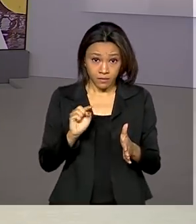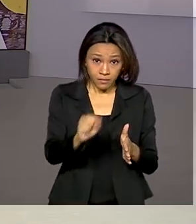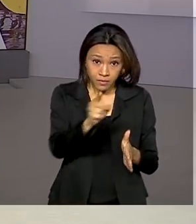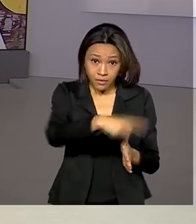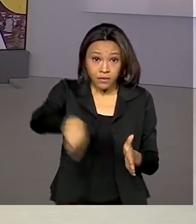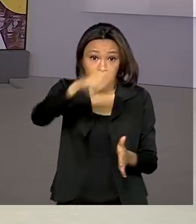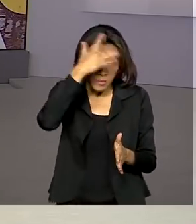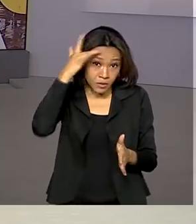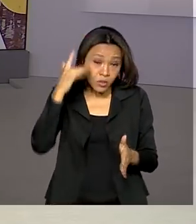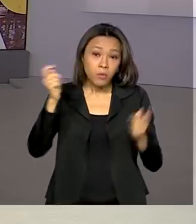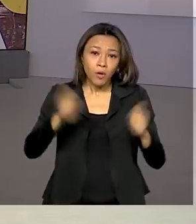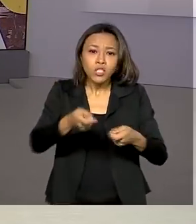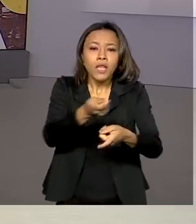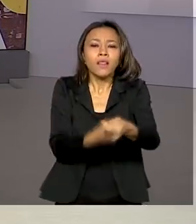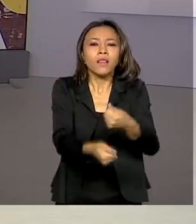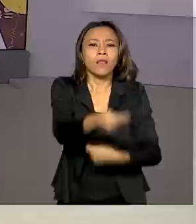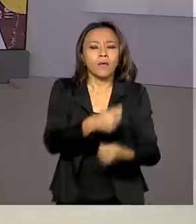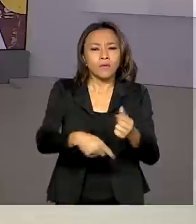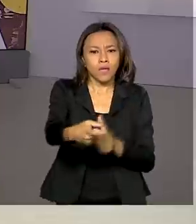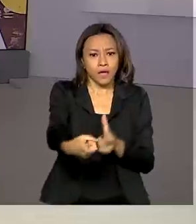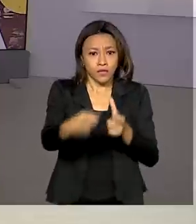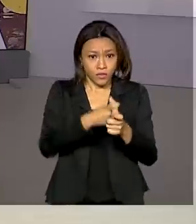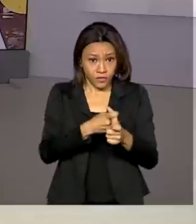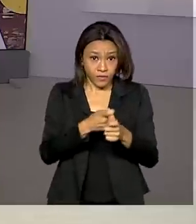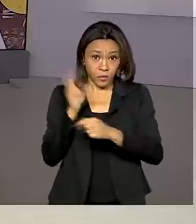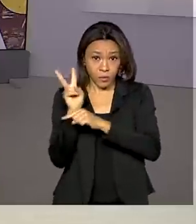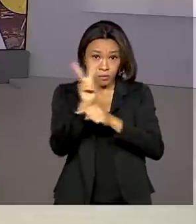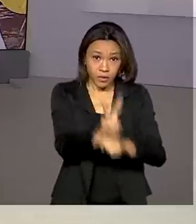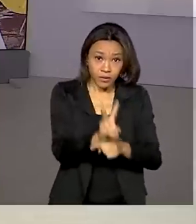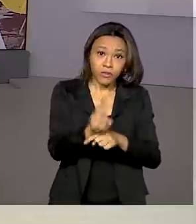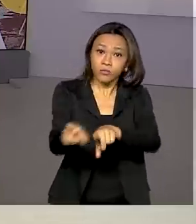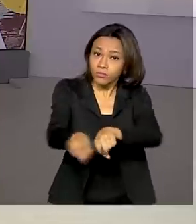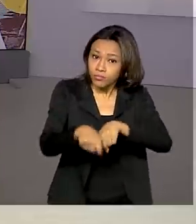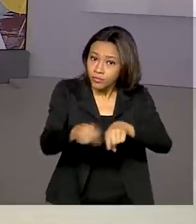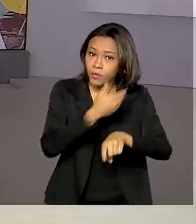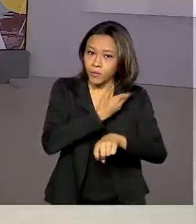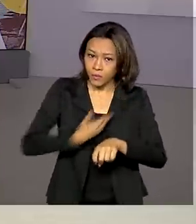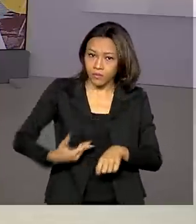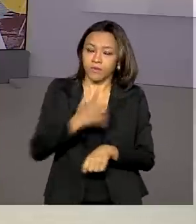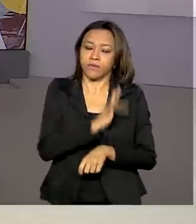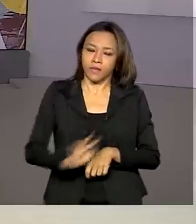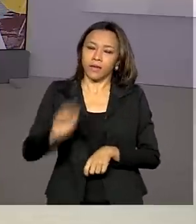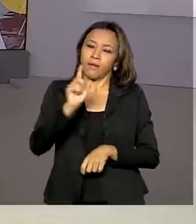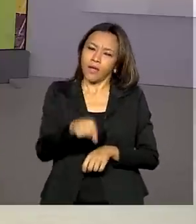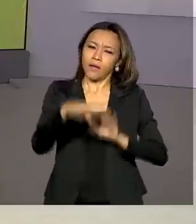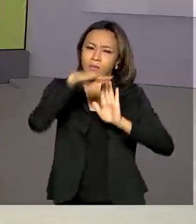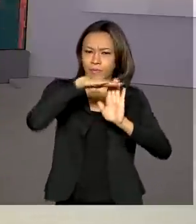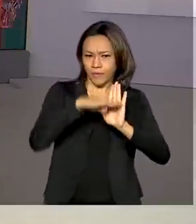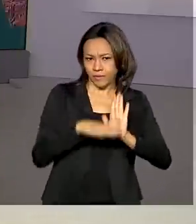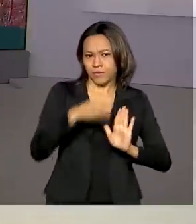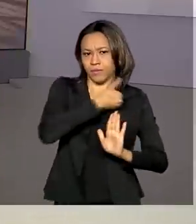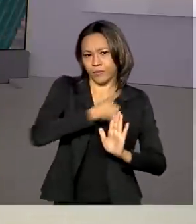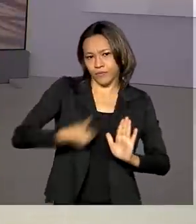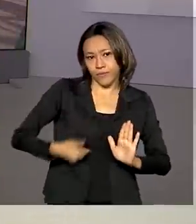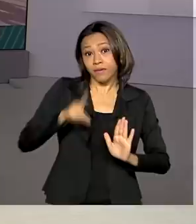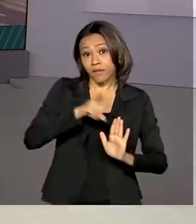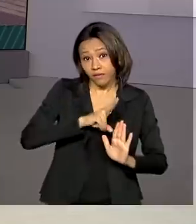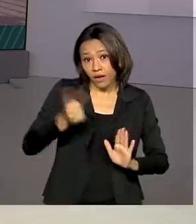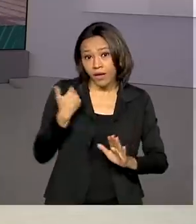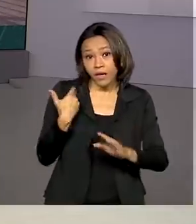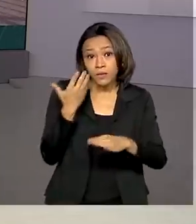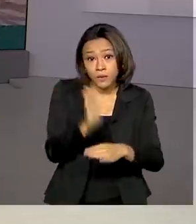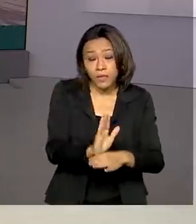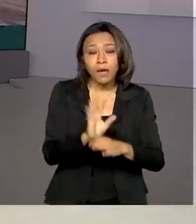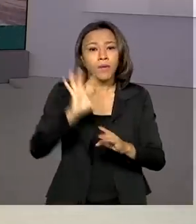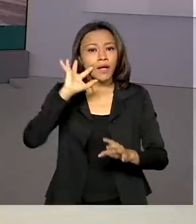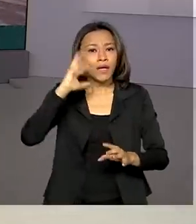podem renegociar as dívidas do crédito rural com a União. É o programa de retomada fiscal do governo, que facilita a regularização de